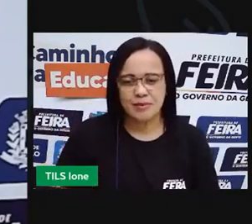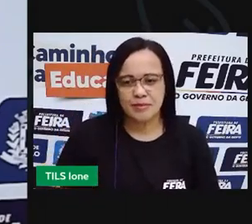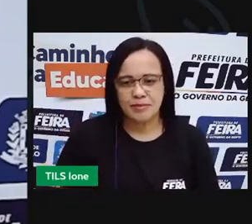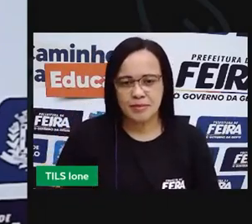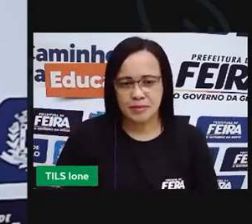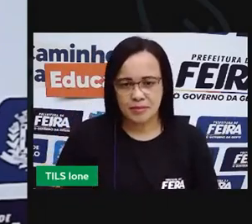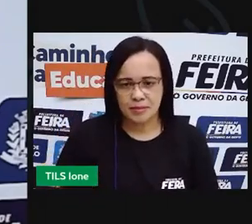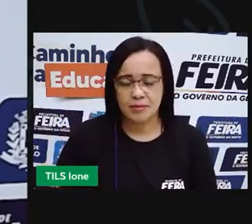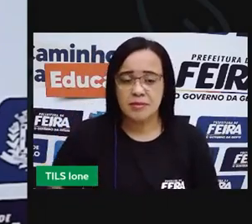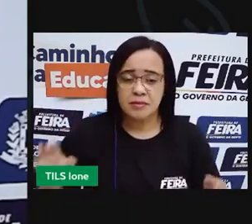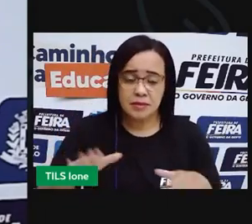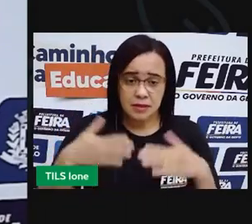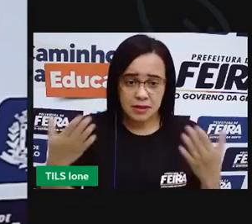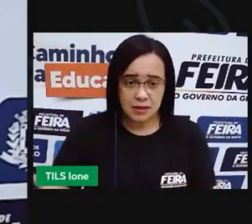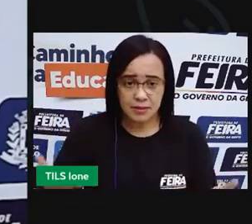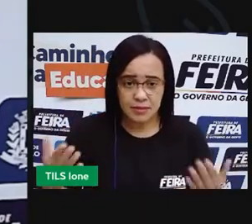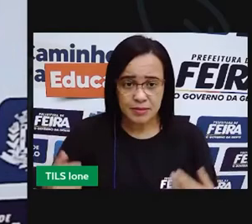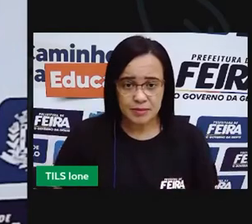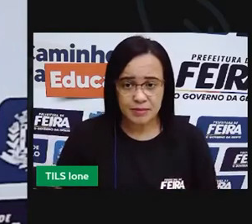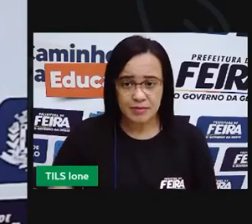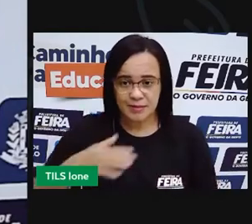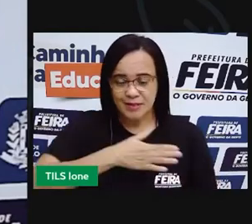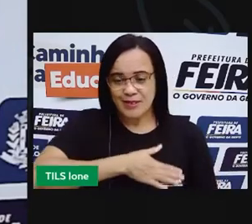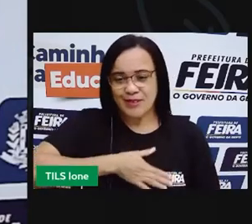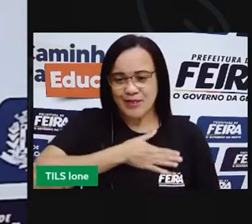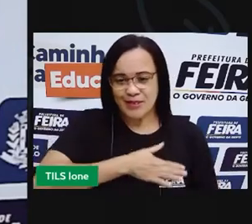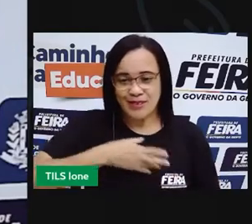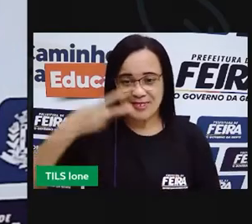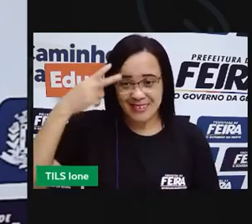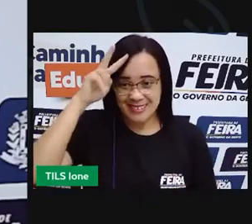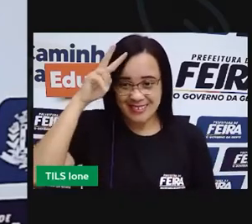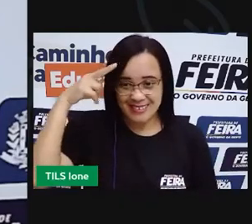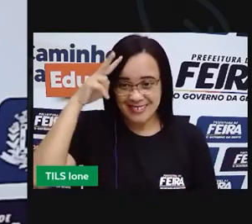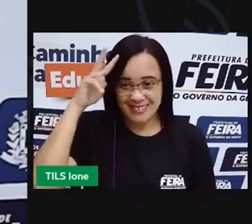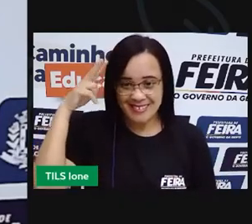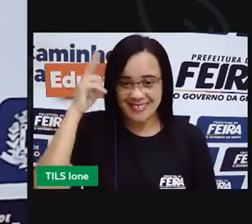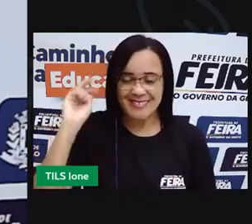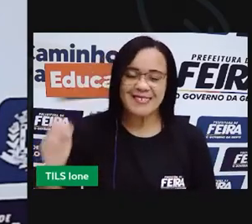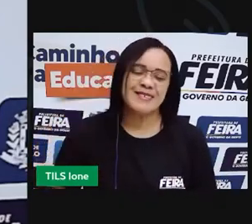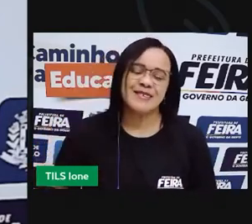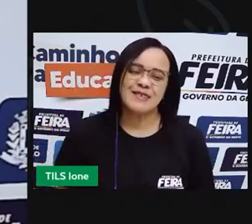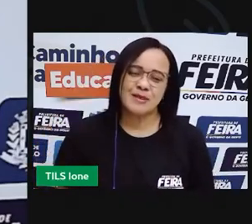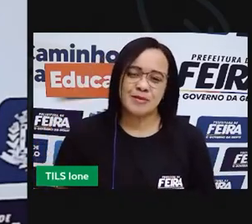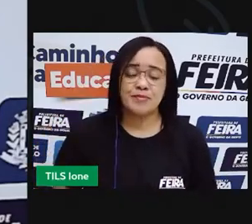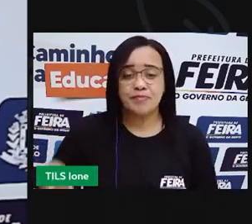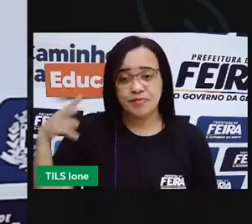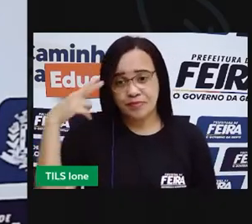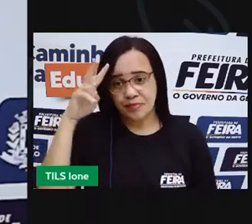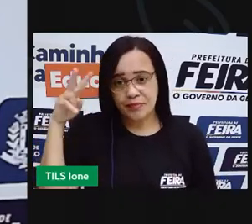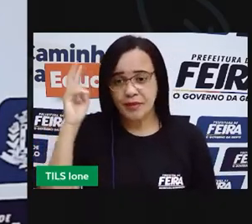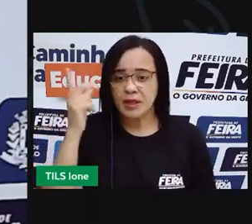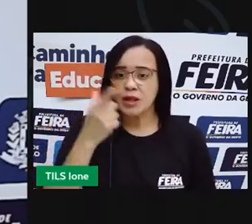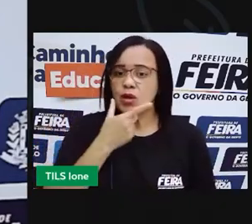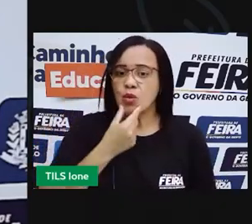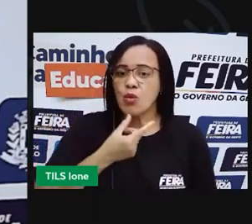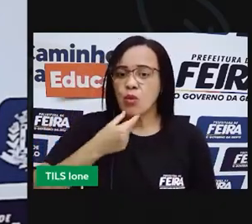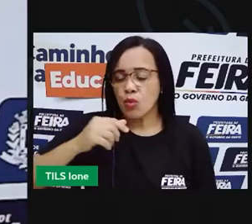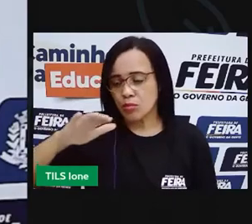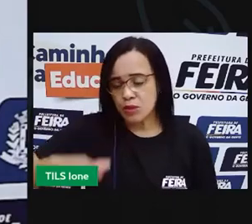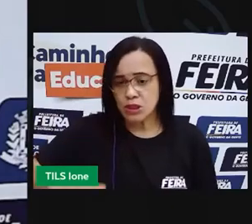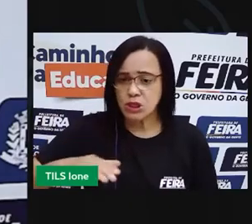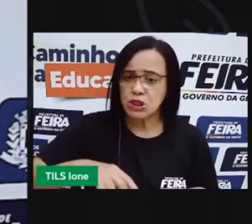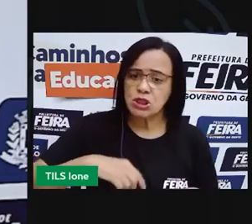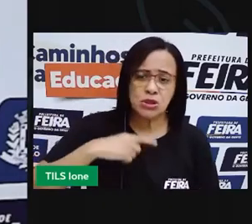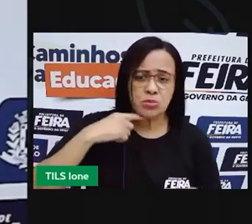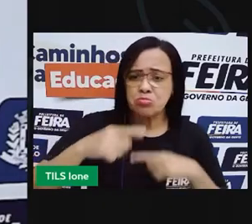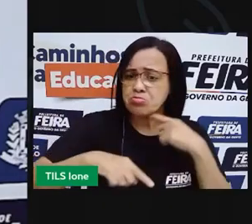Então, gostaram da história? A história de um menino que não conseguia dormir